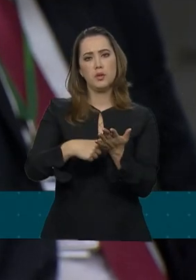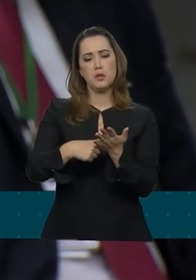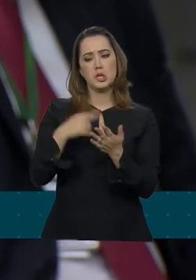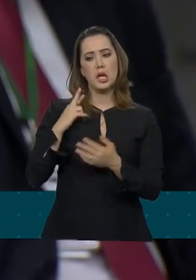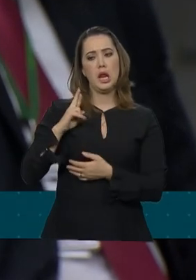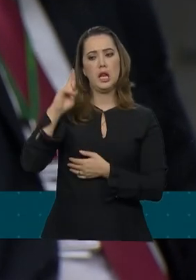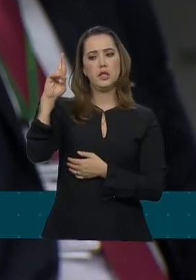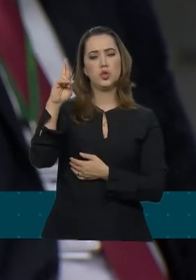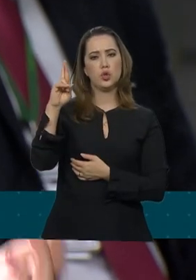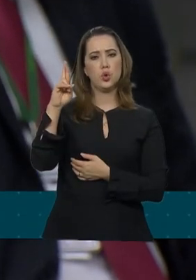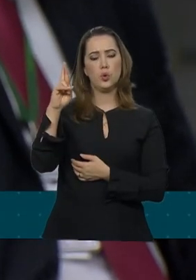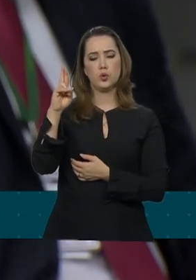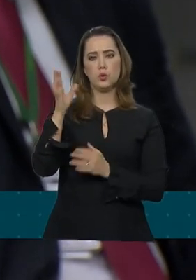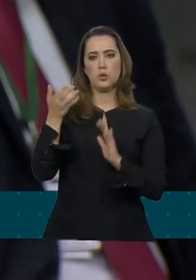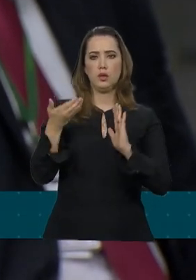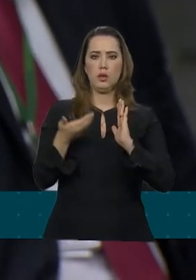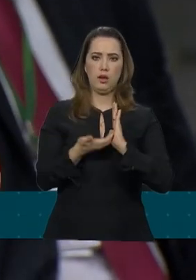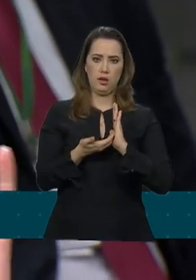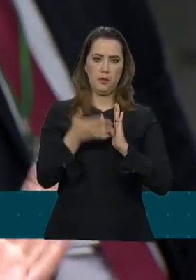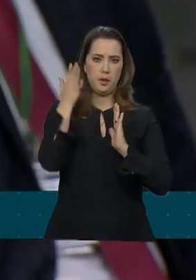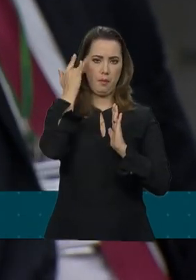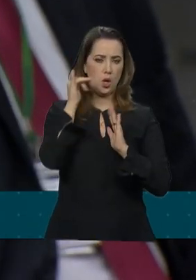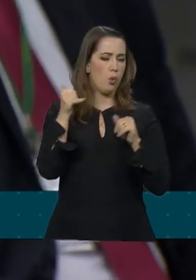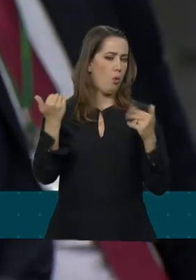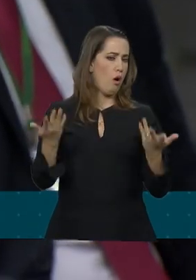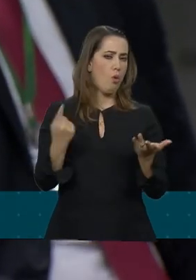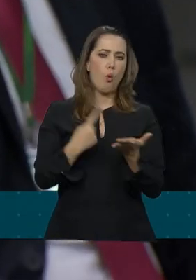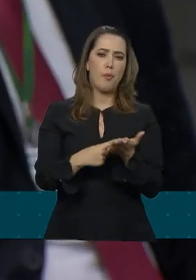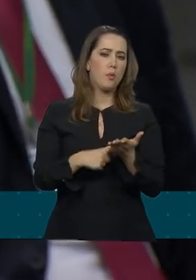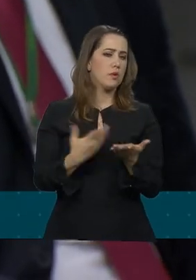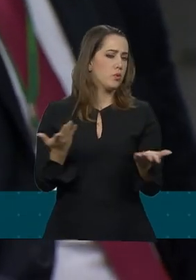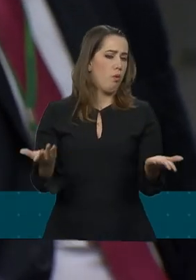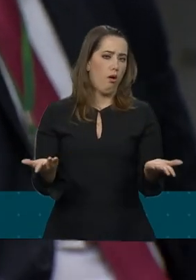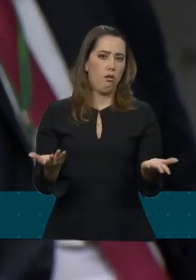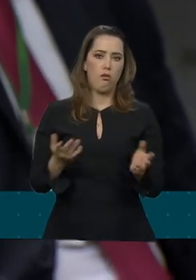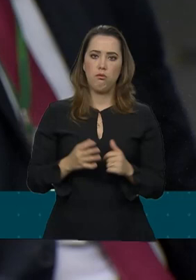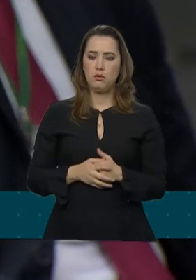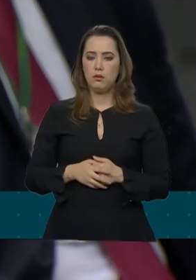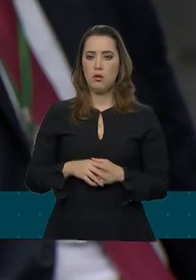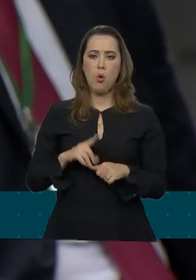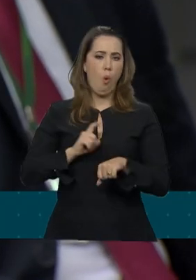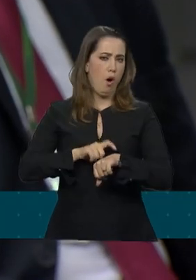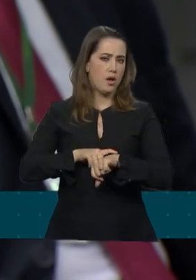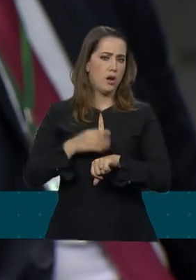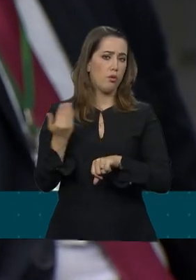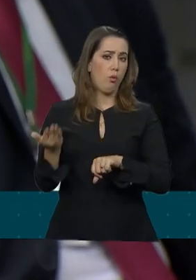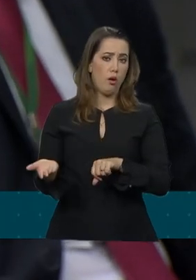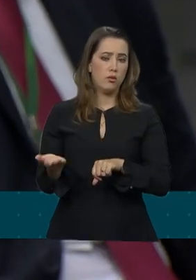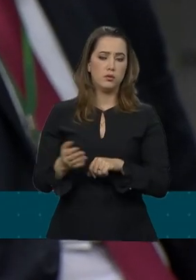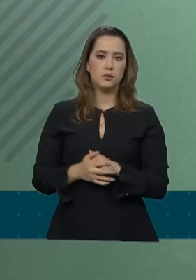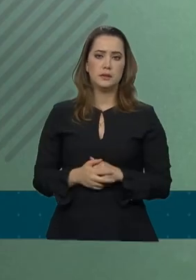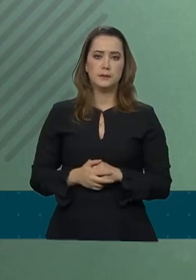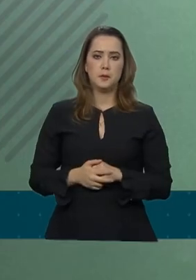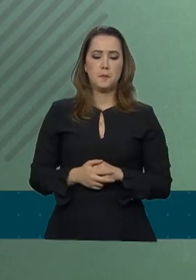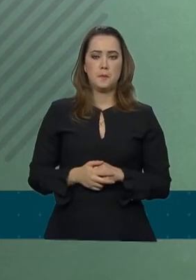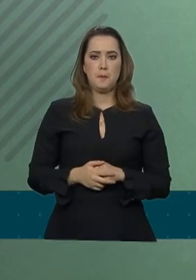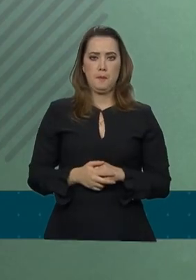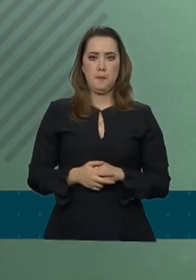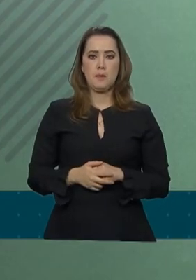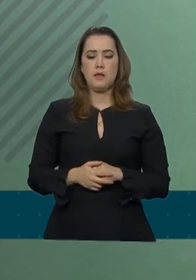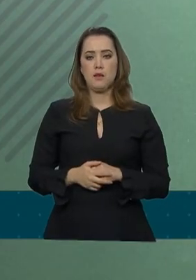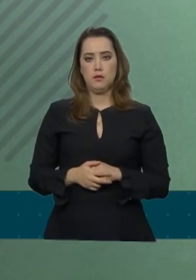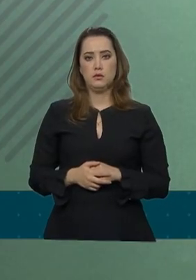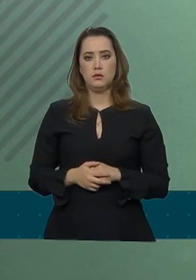na Câmara amanhã. Tem mais detalhes? Que tipo de compromisso é esse? O horário certinho? Inicialmente, ele